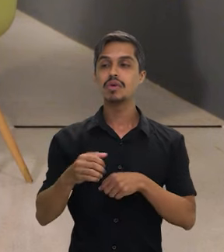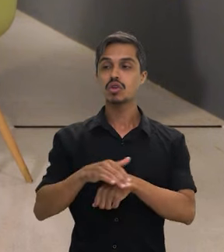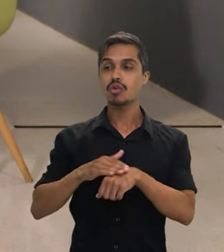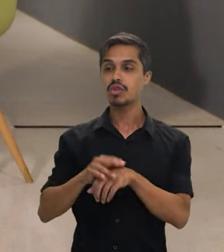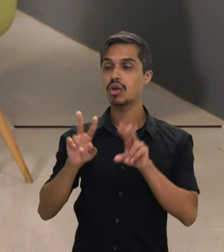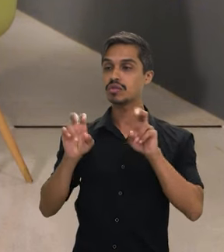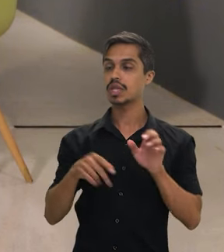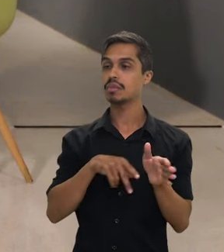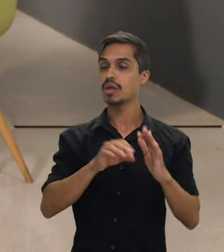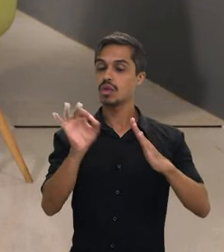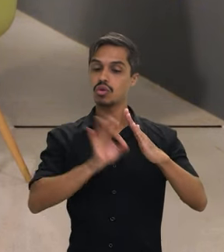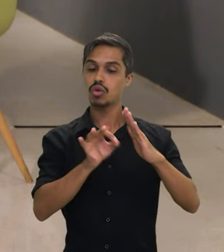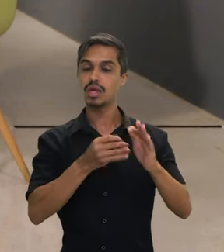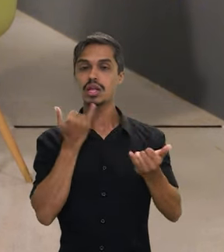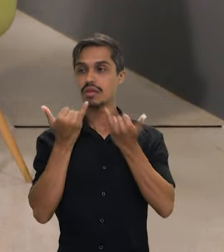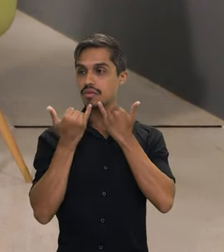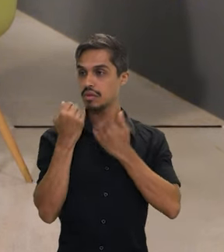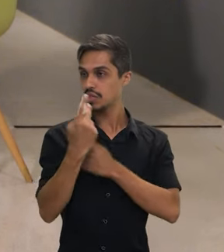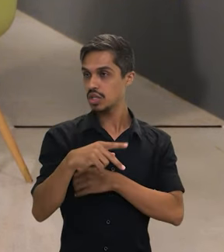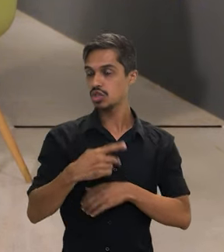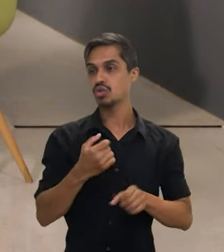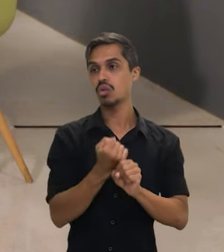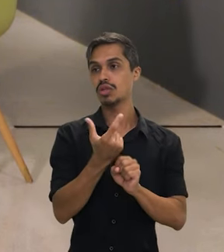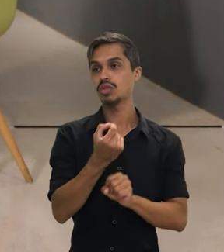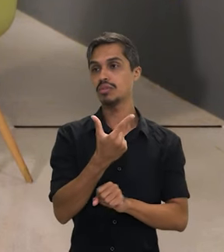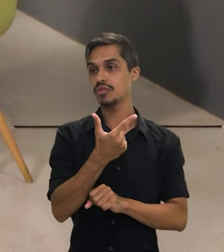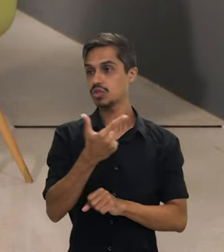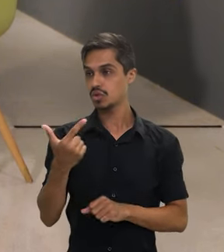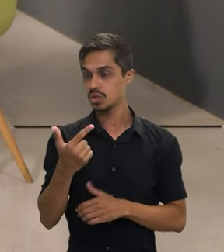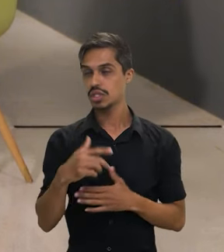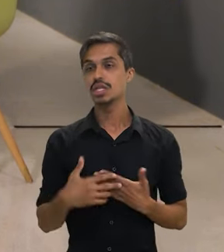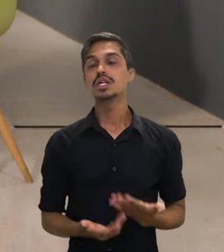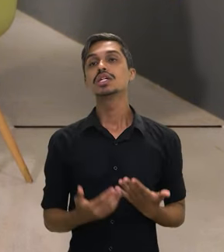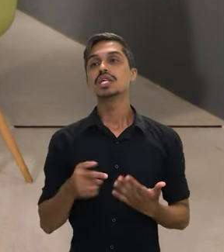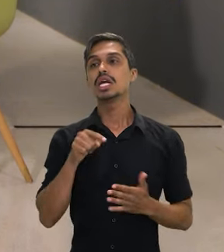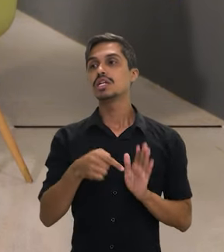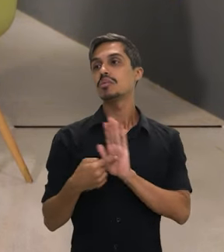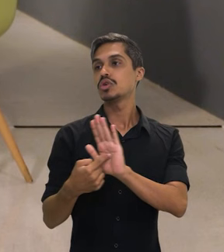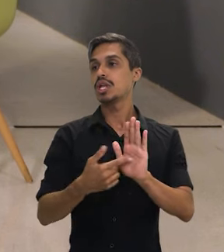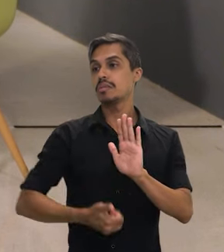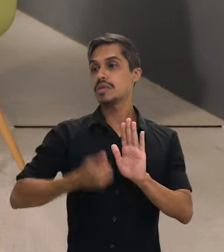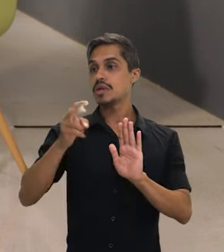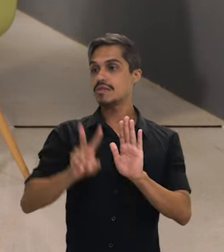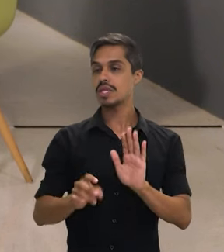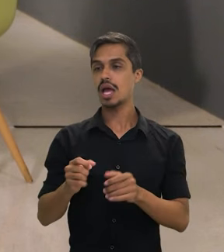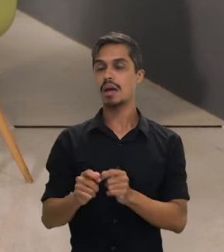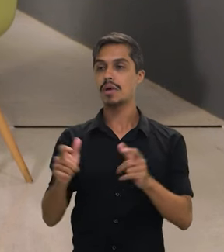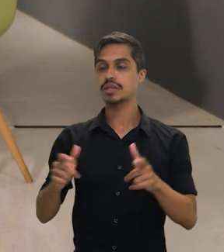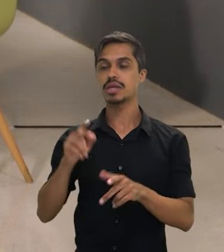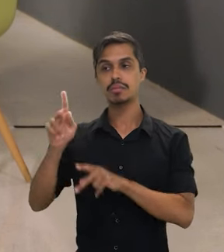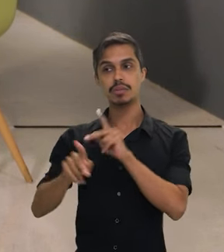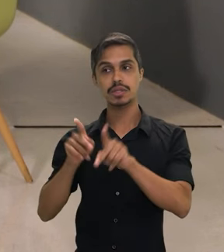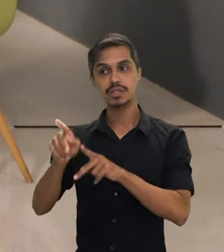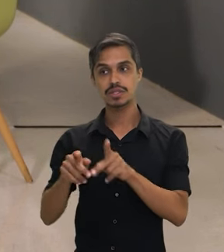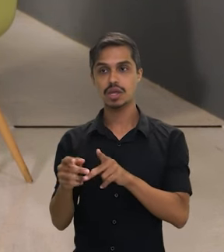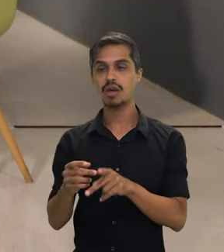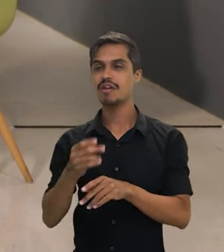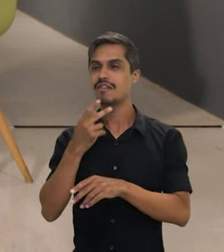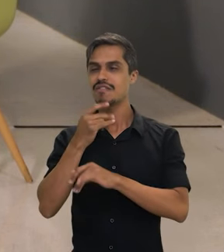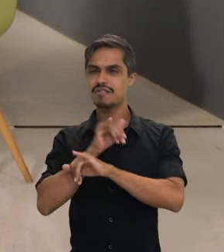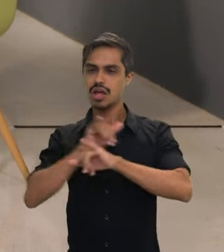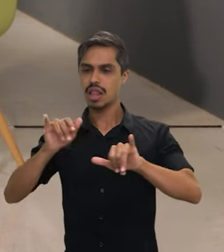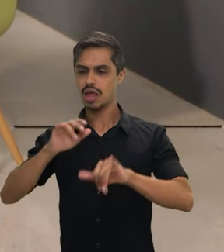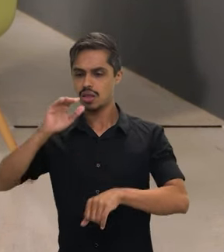pouquinho sobre os dados do Censo de 2022, que eles mostraram que, pela primeira vez, a maior parte da população se